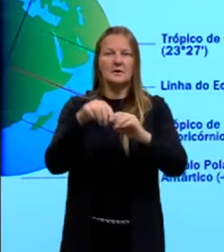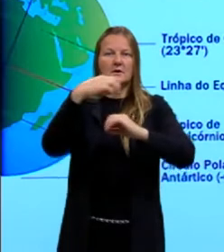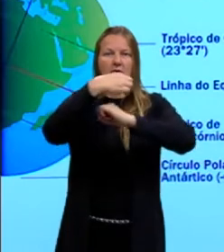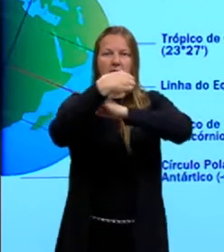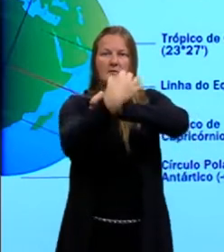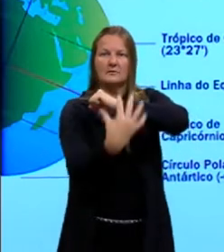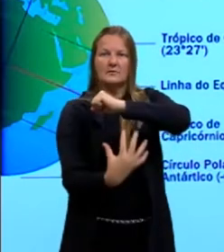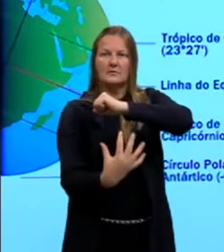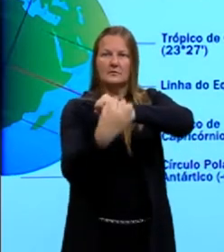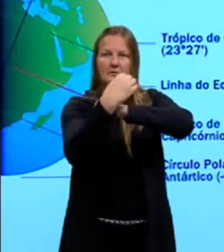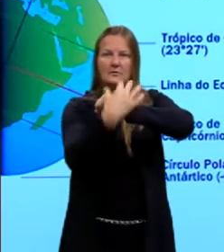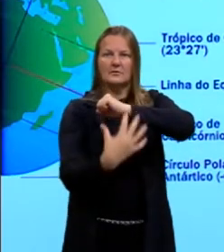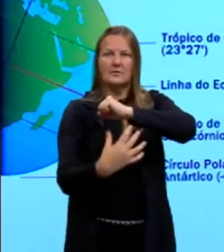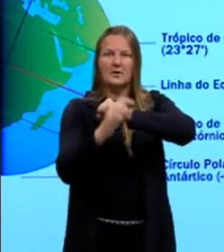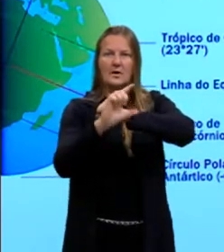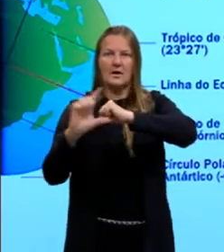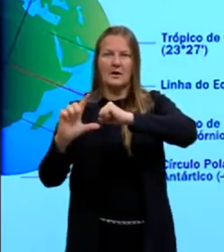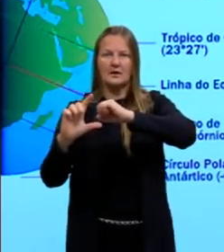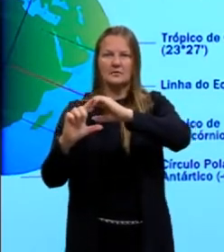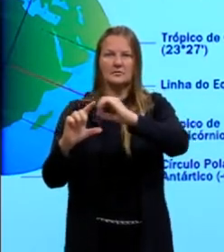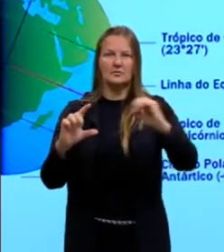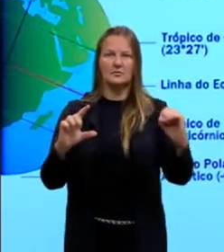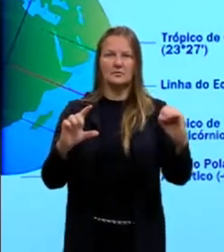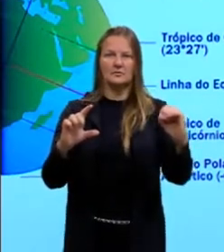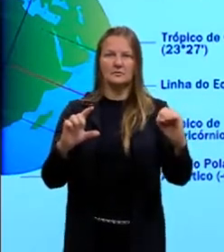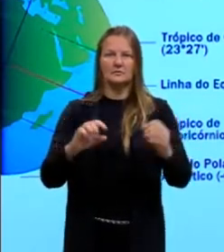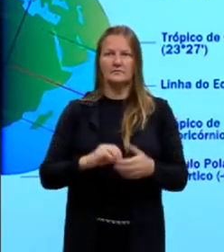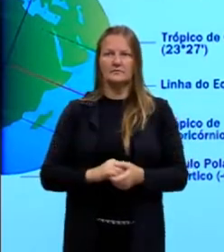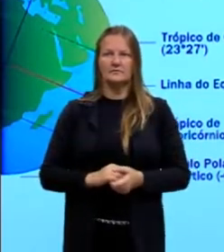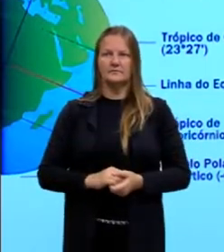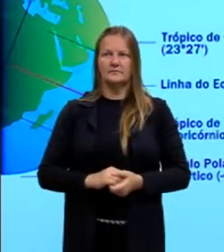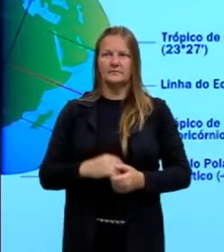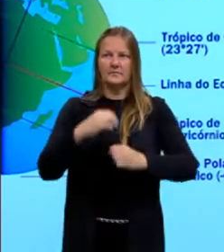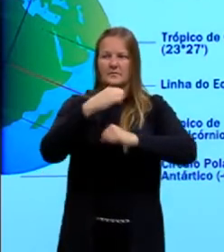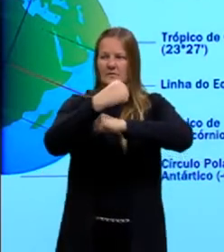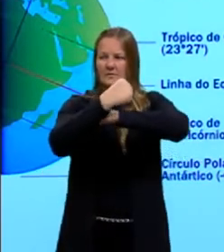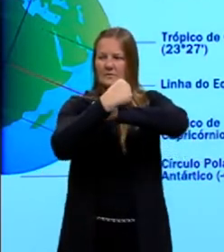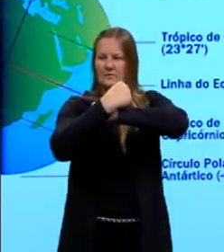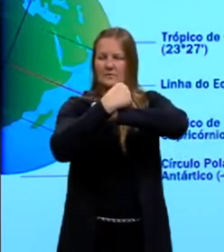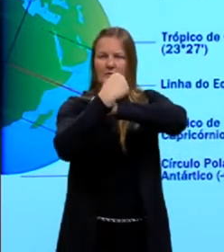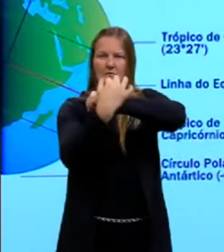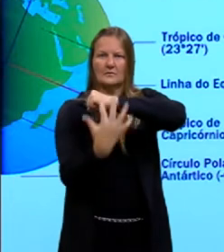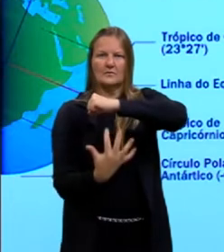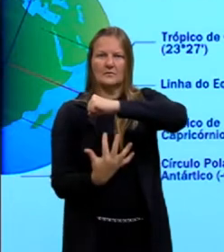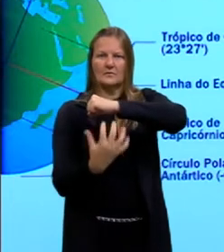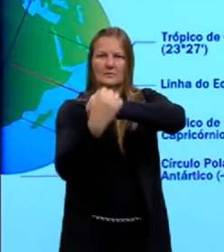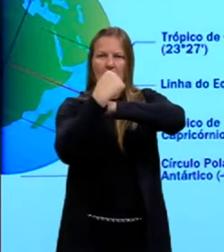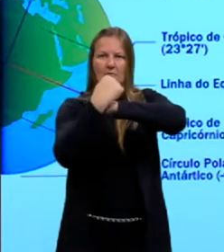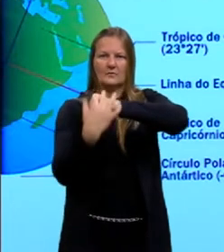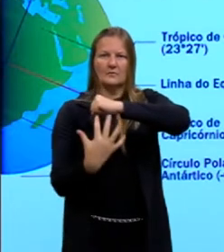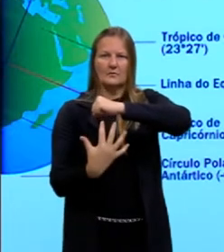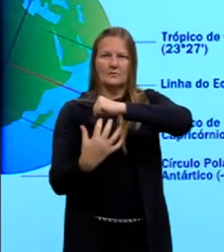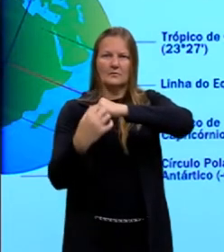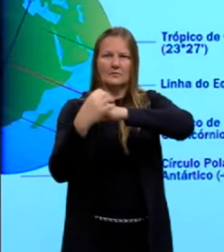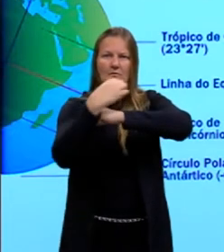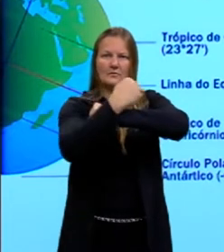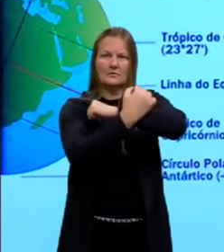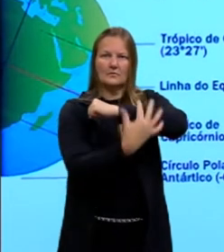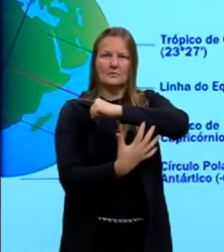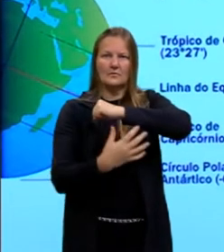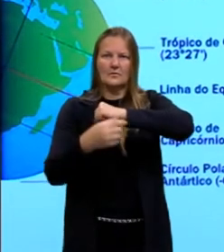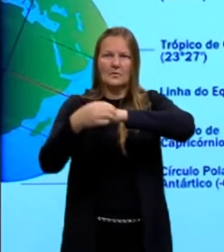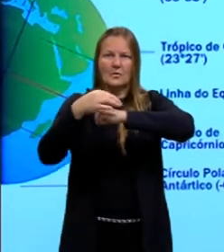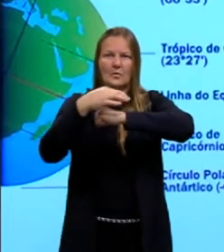eles vão de leste para oeste, né, eles, a partir do meridiano de Greenwich, né, eles vão sendo contados, tá?